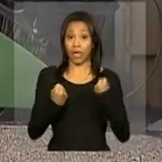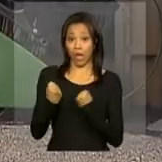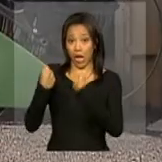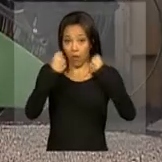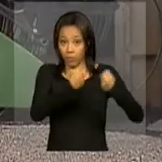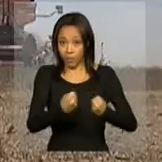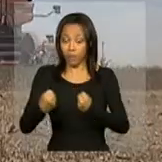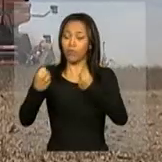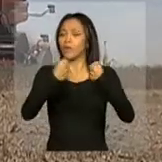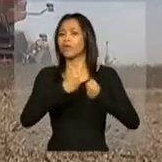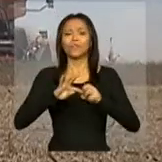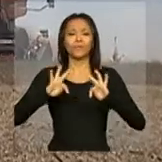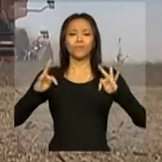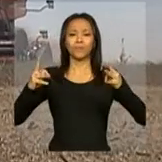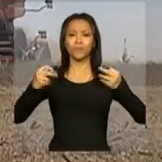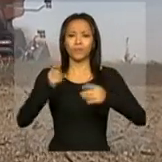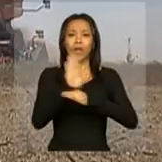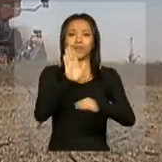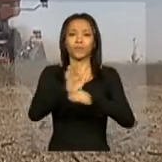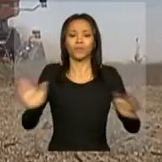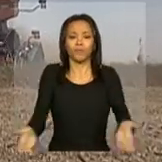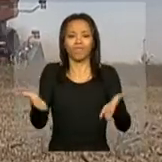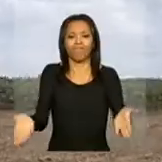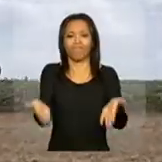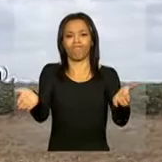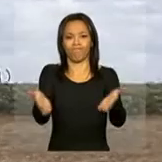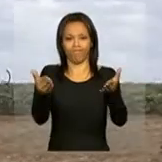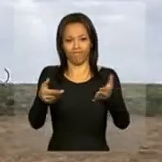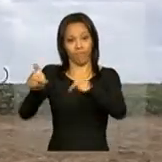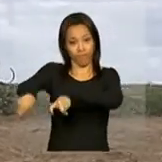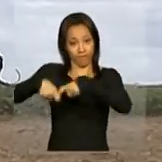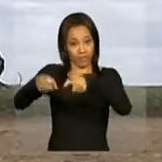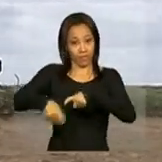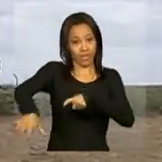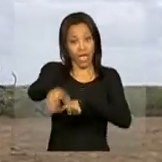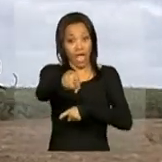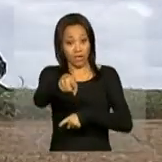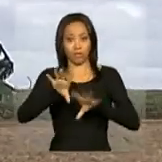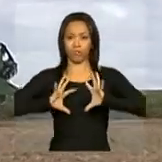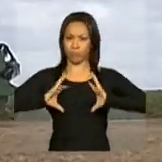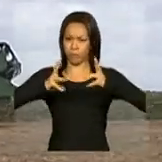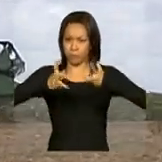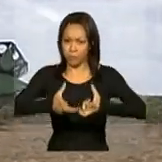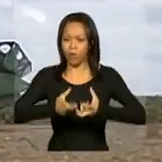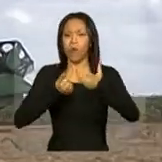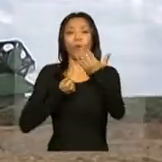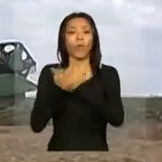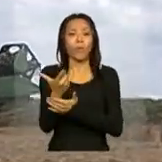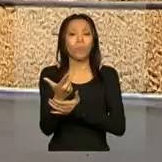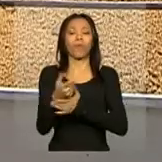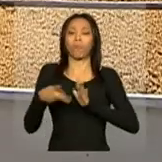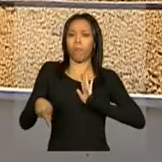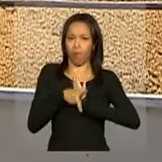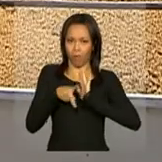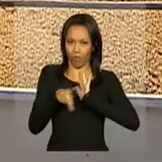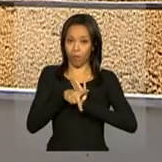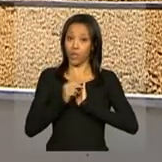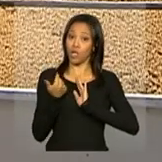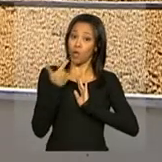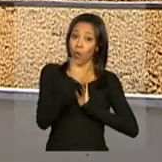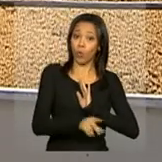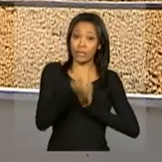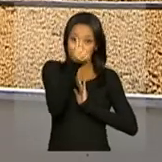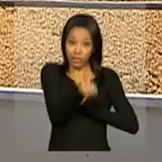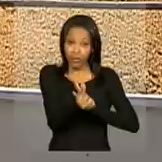colheitadeiras. Que modernizam a produção da fazenda. Parte dessas máquinas foi adquirida com recursos próprios. E outras